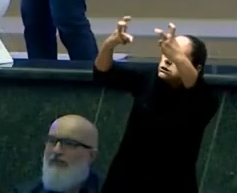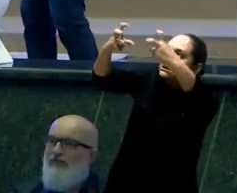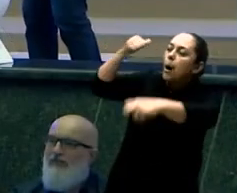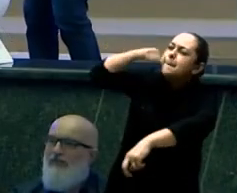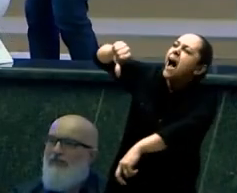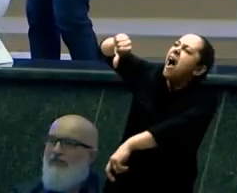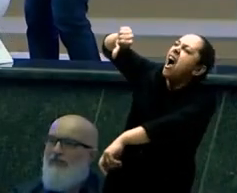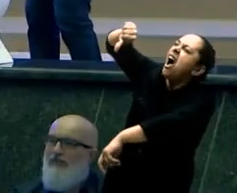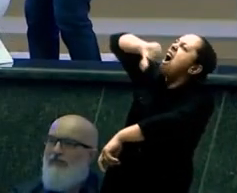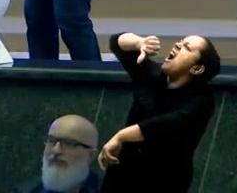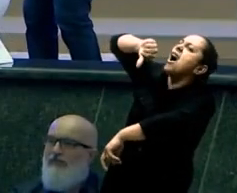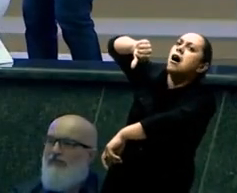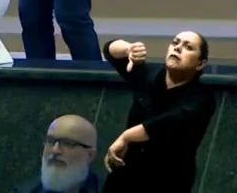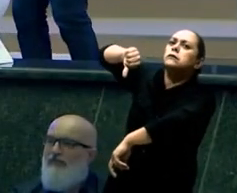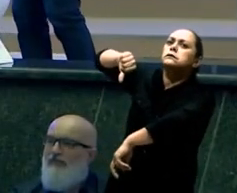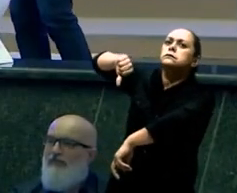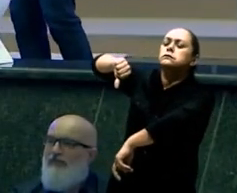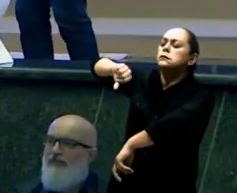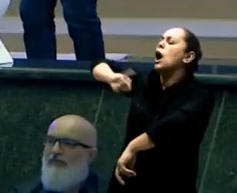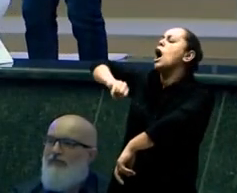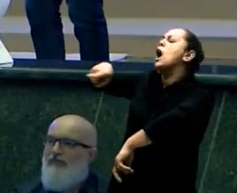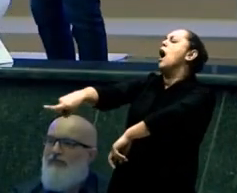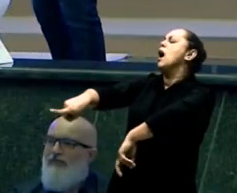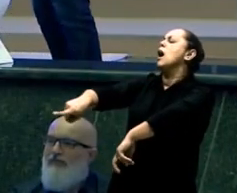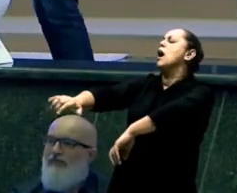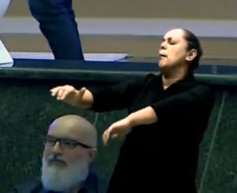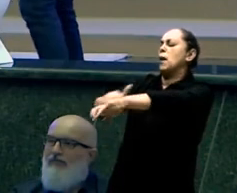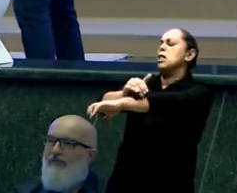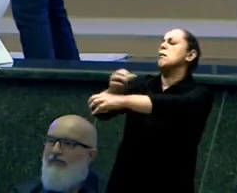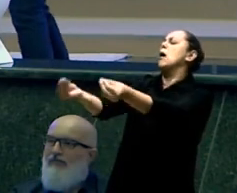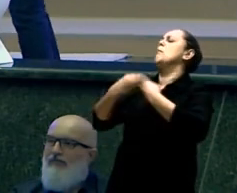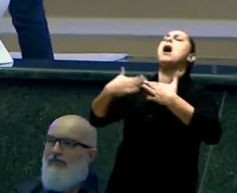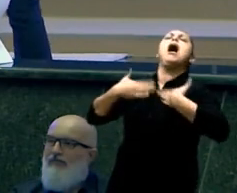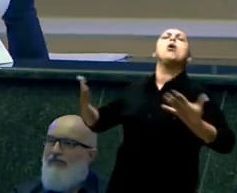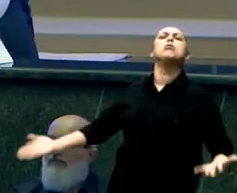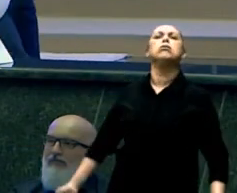Fala para ela trazer meu sapato De onde ela pegou? Aí a mãe Filha, onde você está?